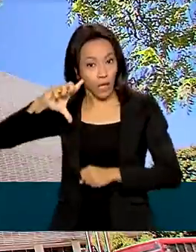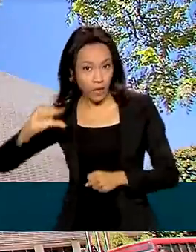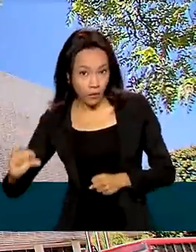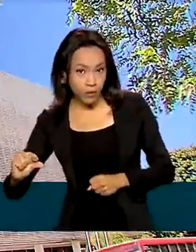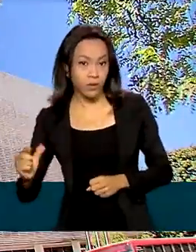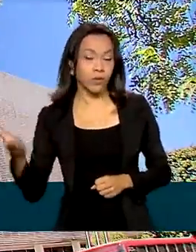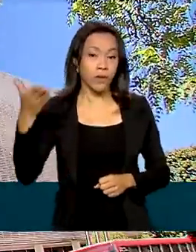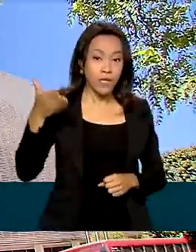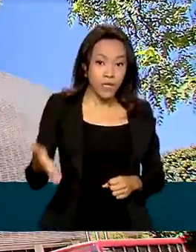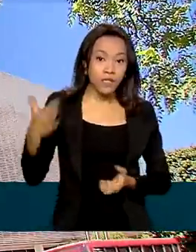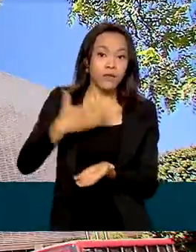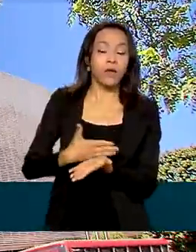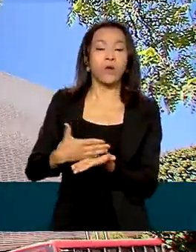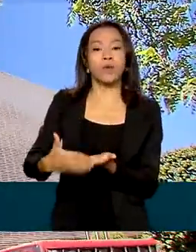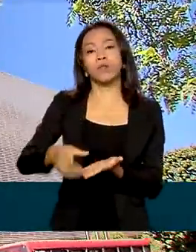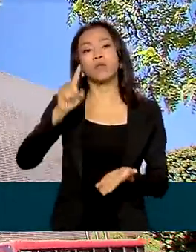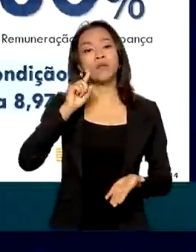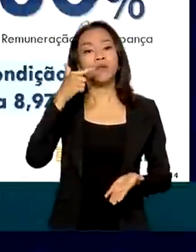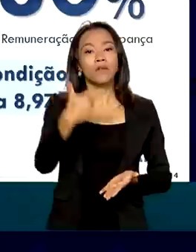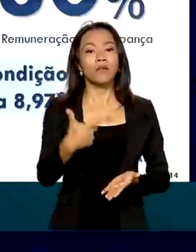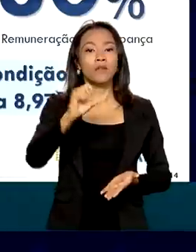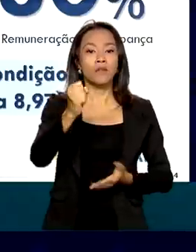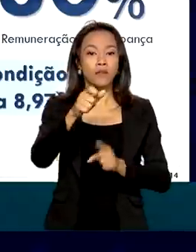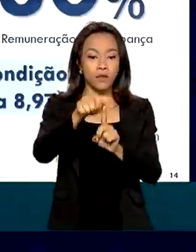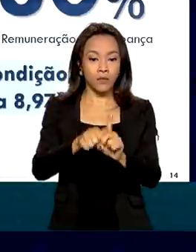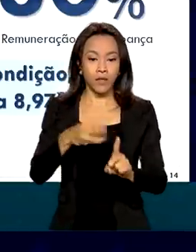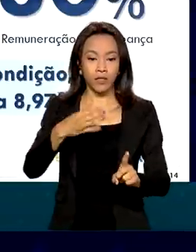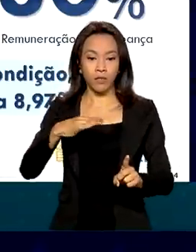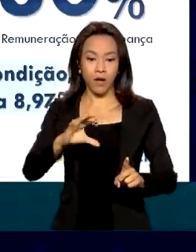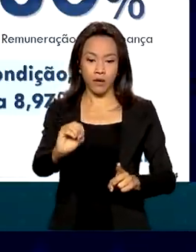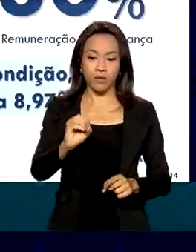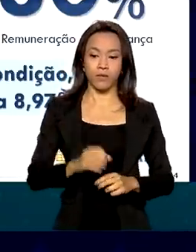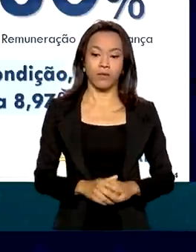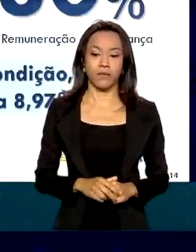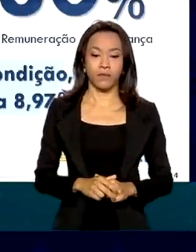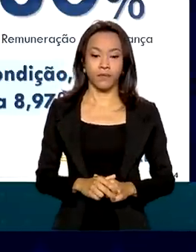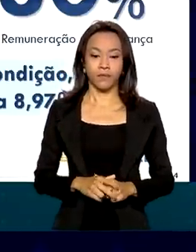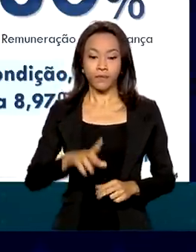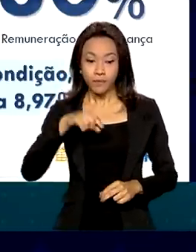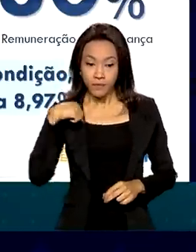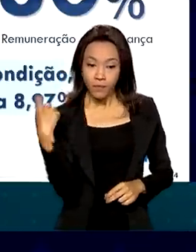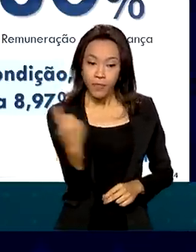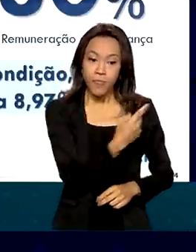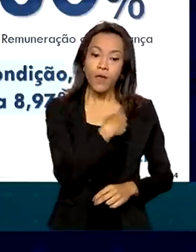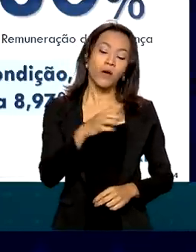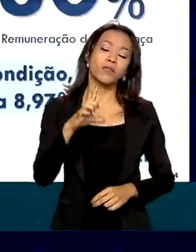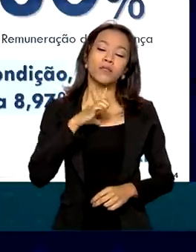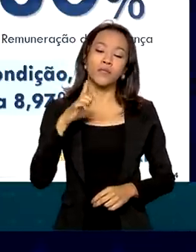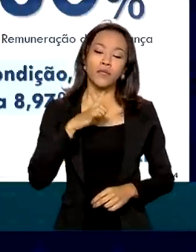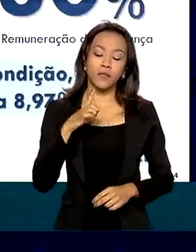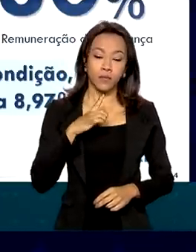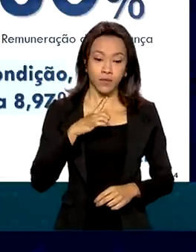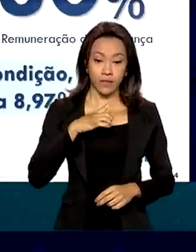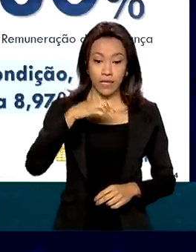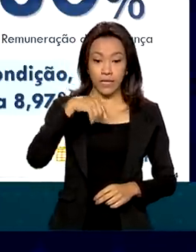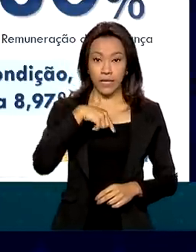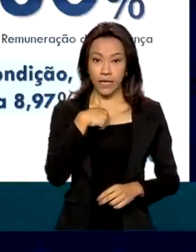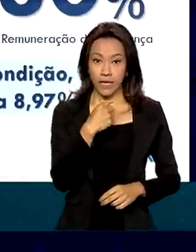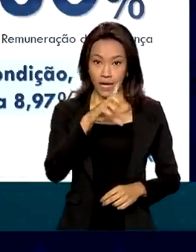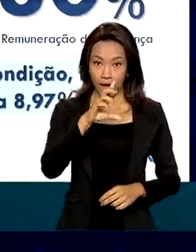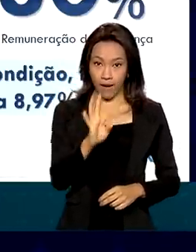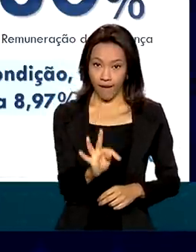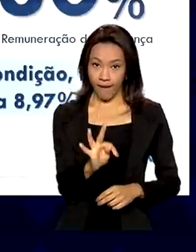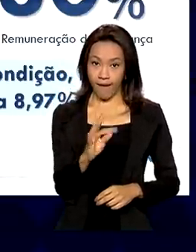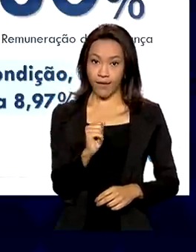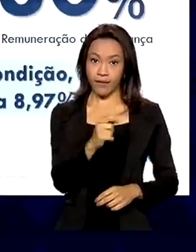vale a partir de 28 de março. A gente tem uma expectativa que até esse fato de que a nossa taxa menor